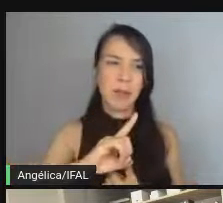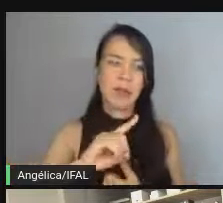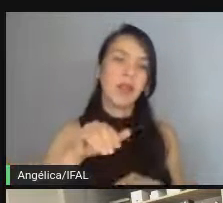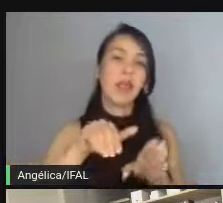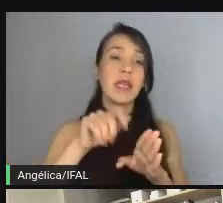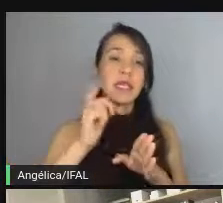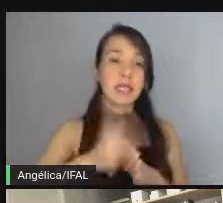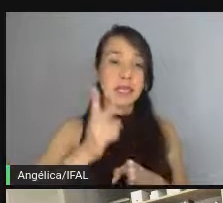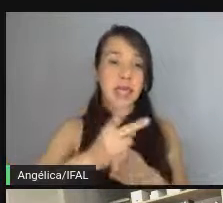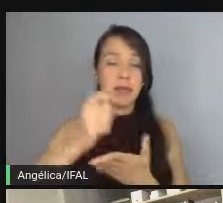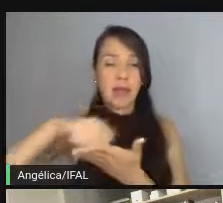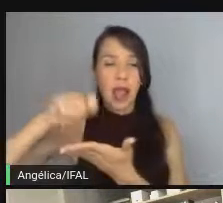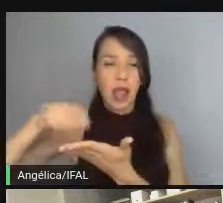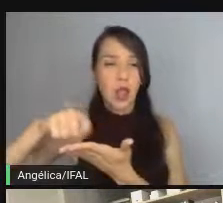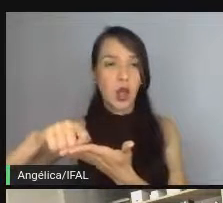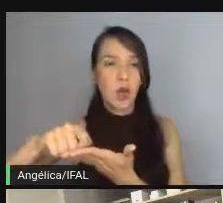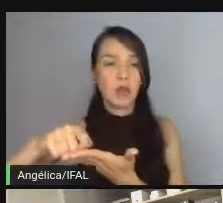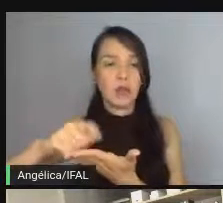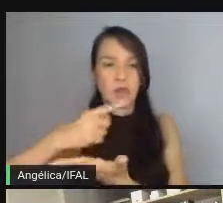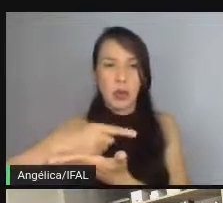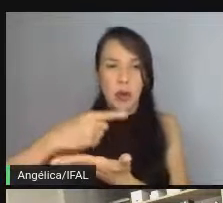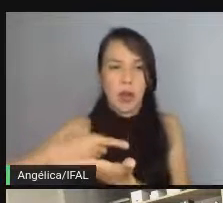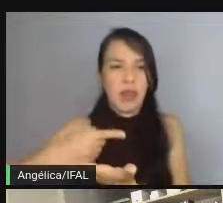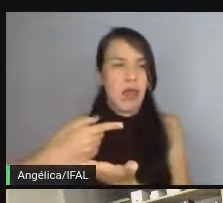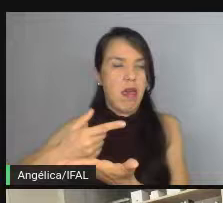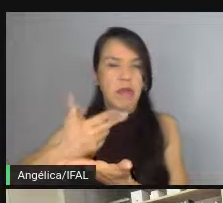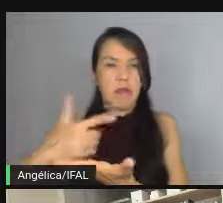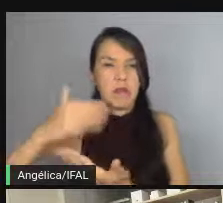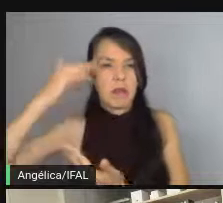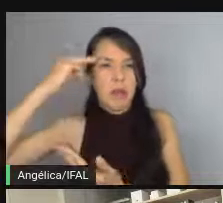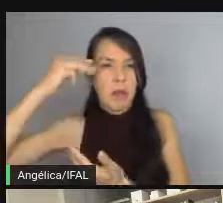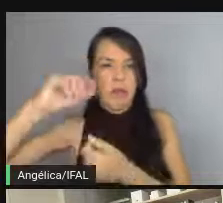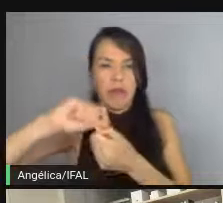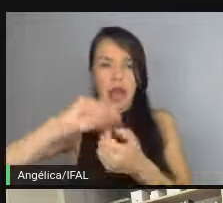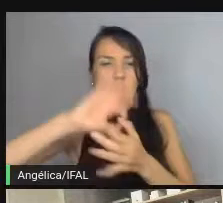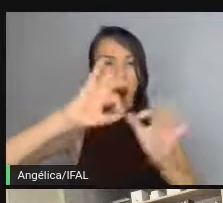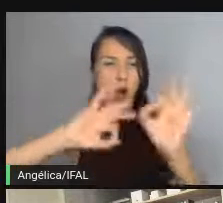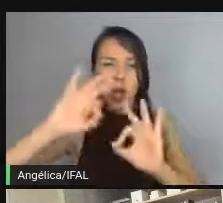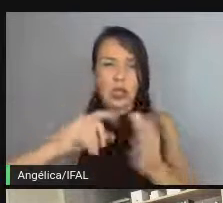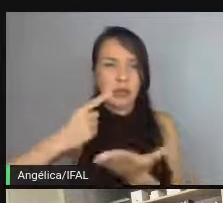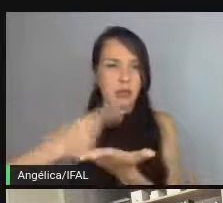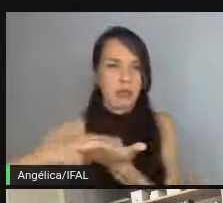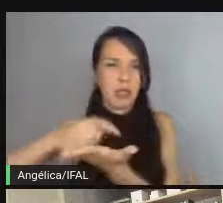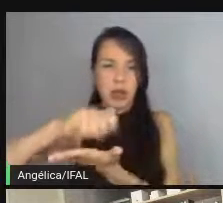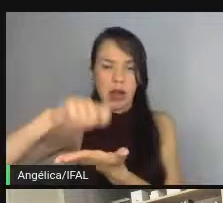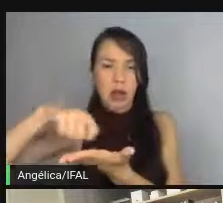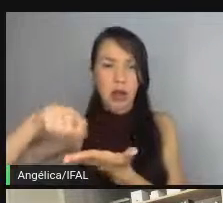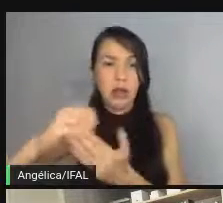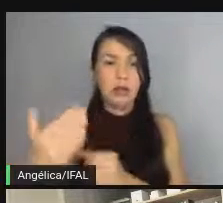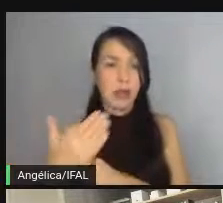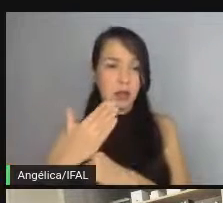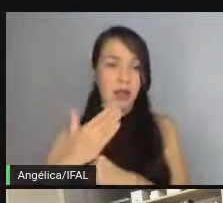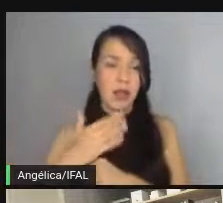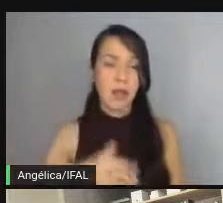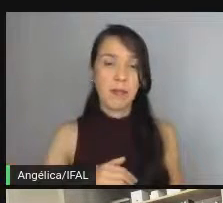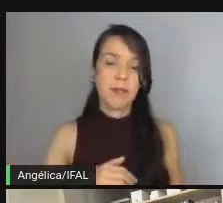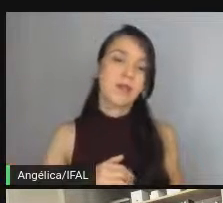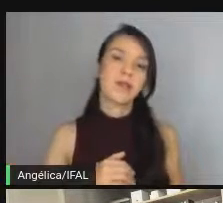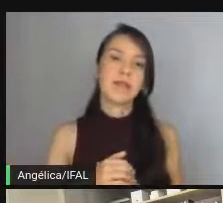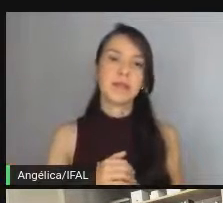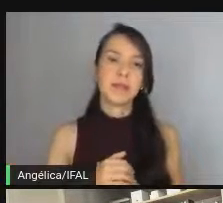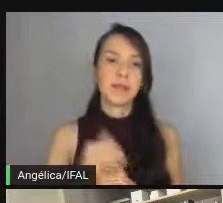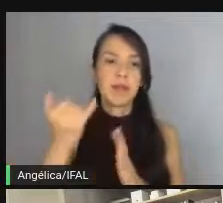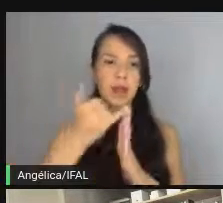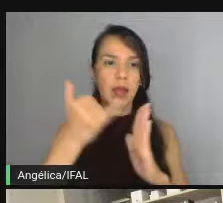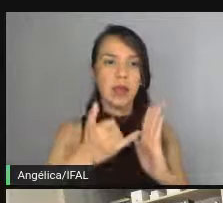anote em algum lugar um bloco de notas, um mapa mental, qualquer tipo de documento auxiliar baseado nessas